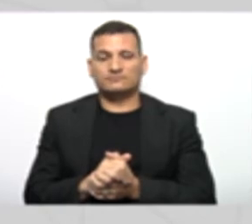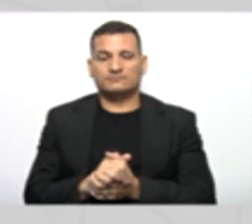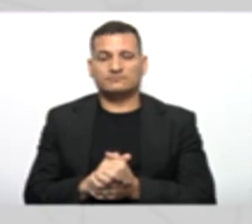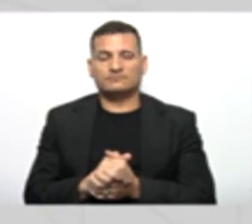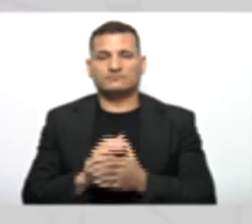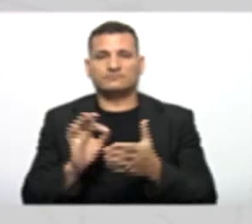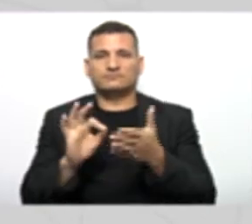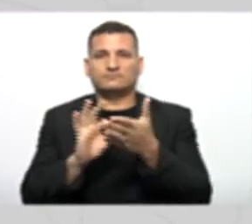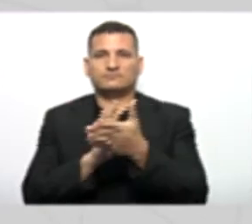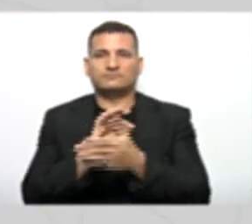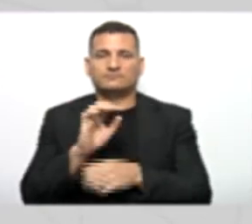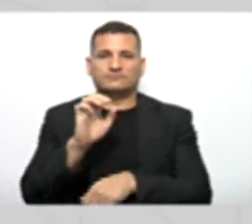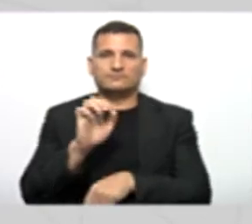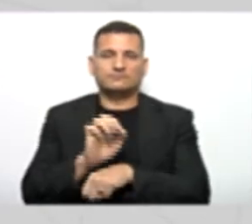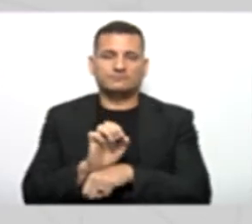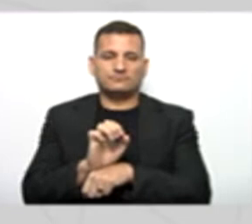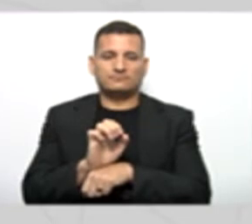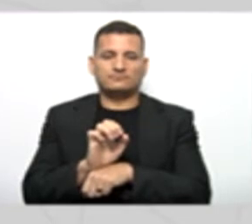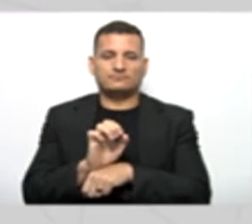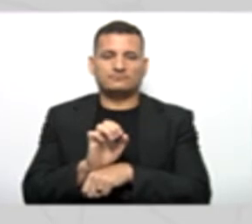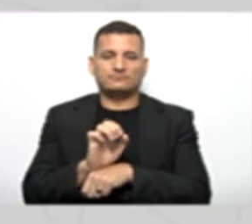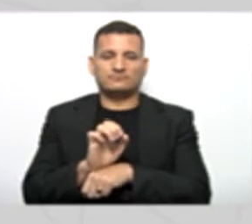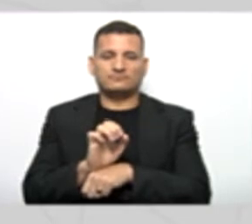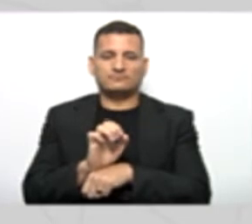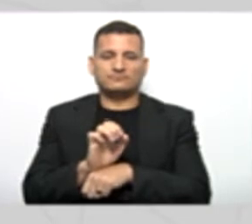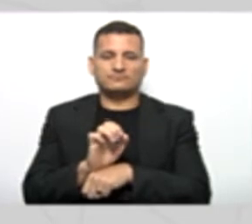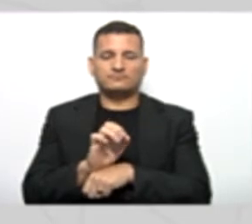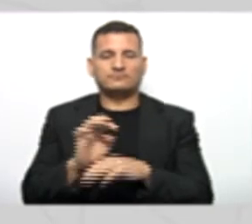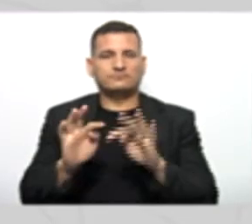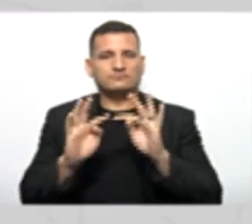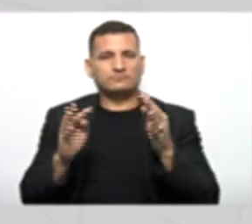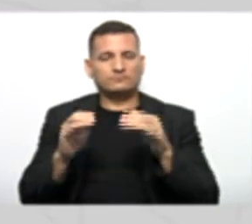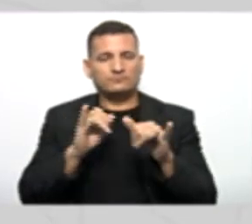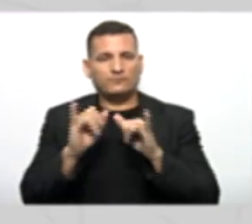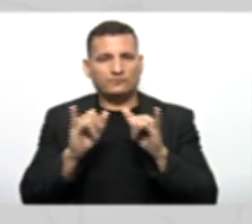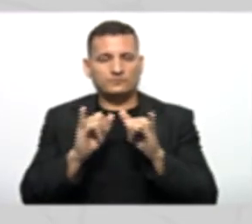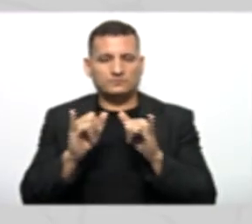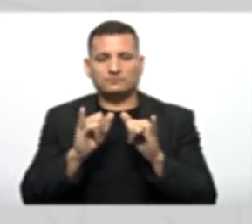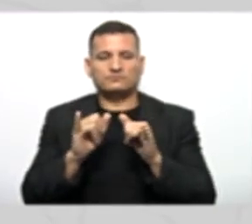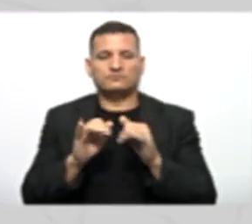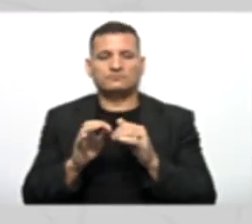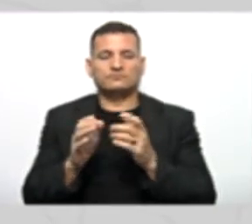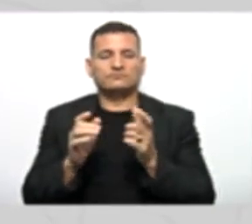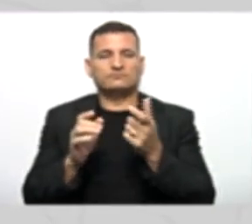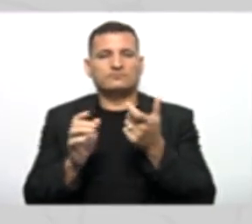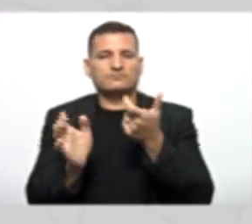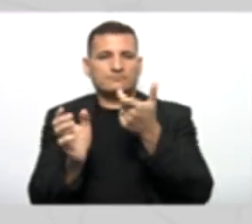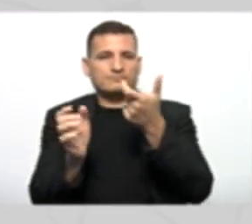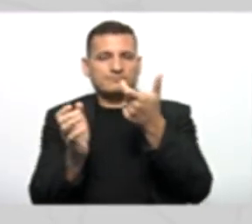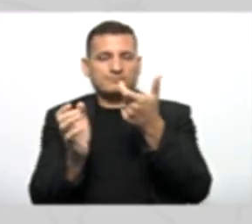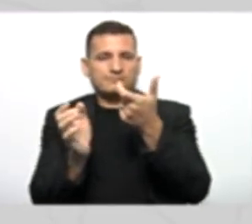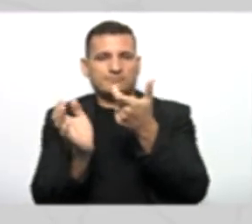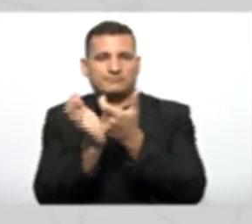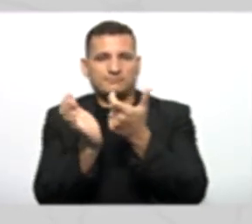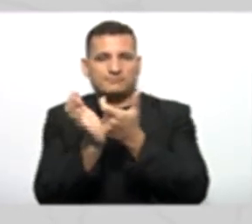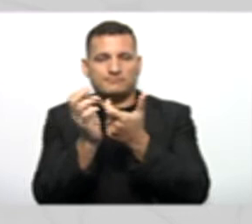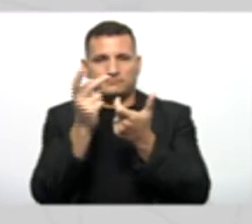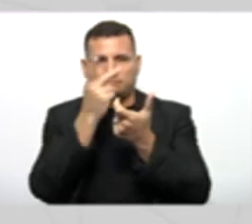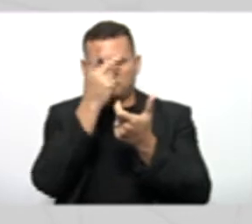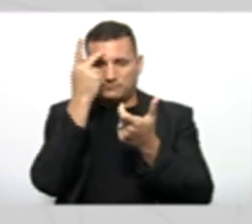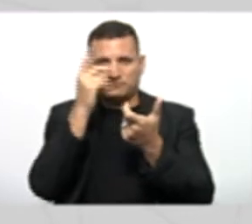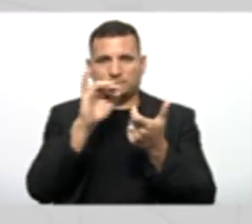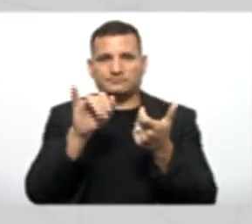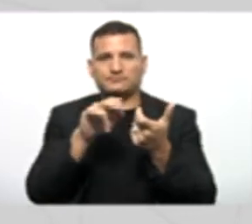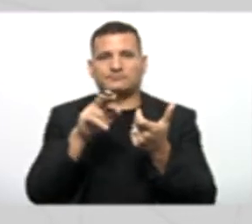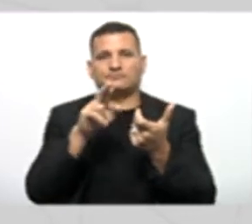Inscrição Estadual Que foram todas as informações Que você leu Respectivas da classe Pessoa jurídica E para mostrar